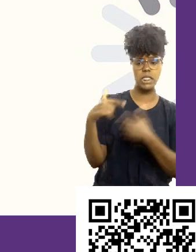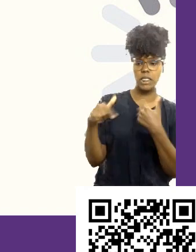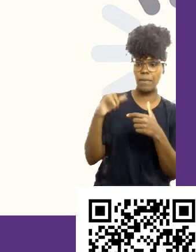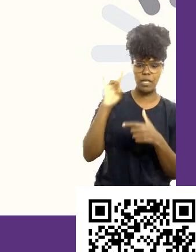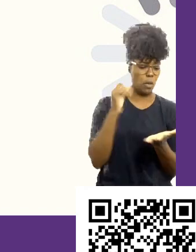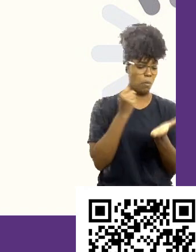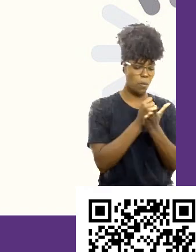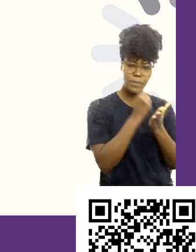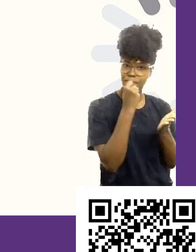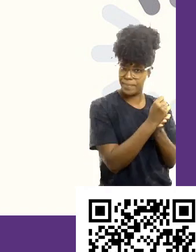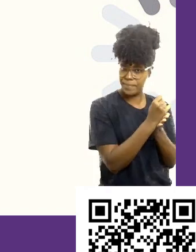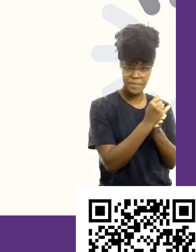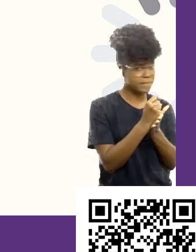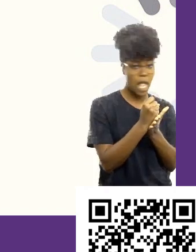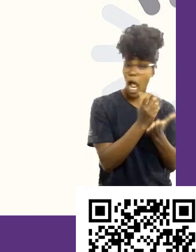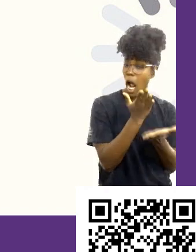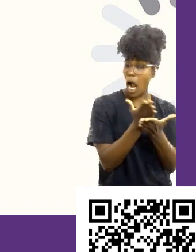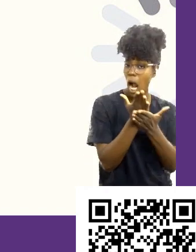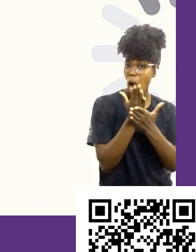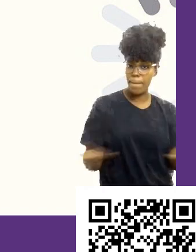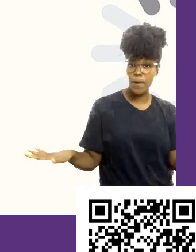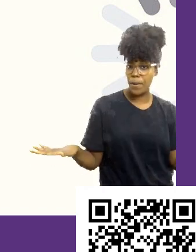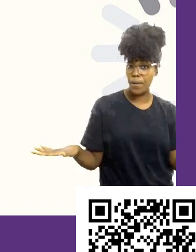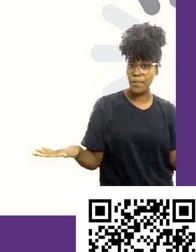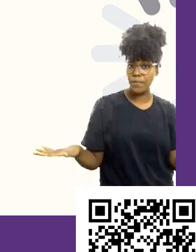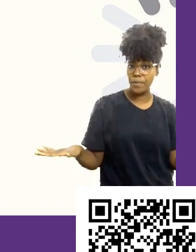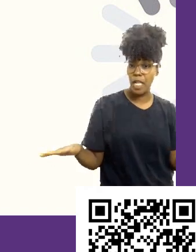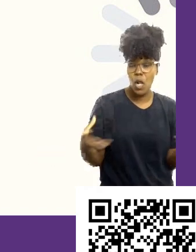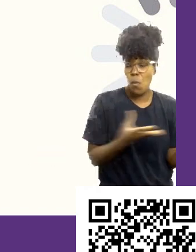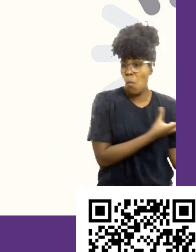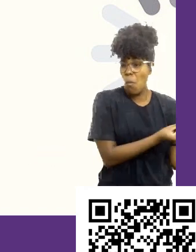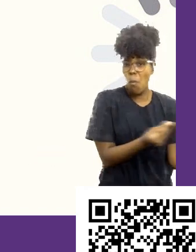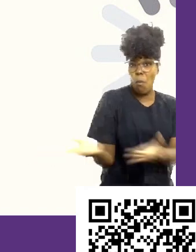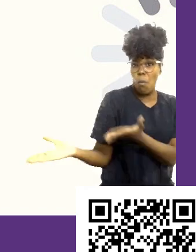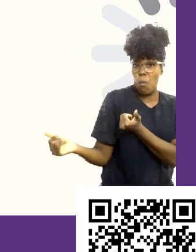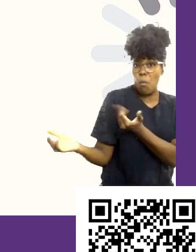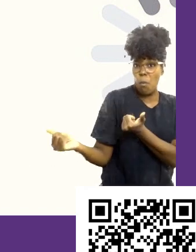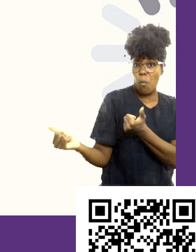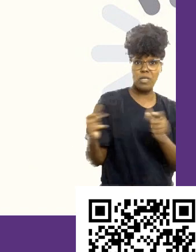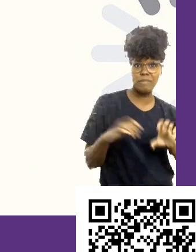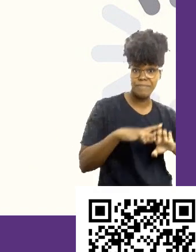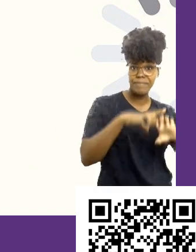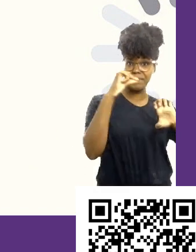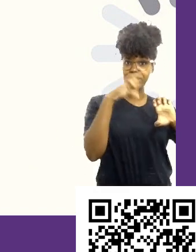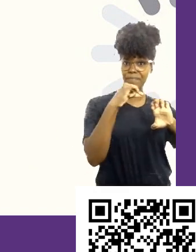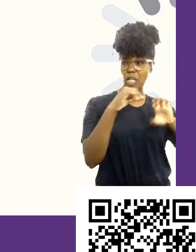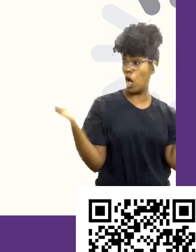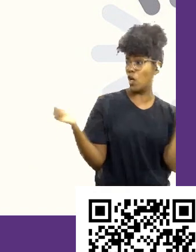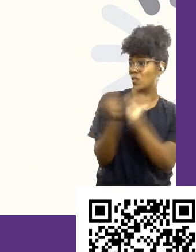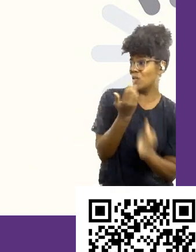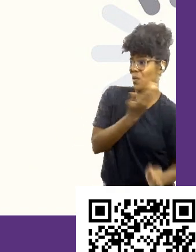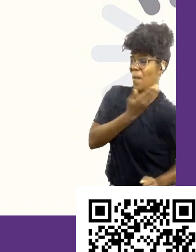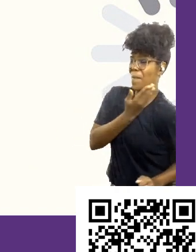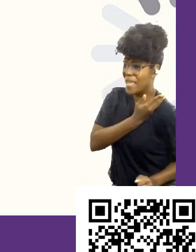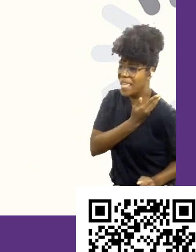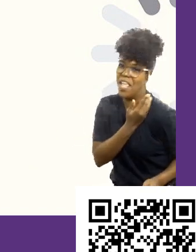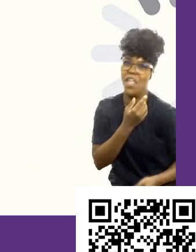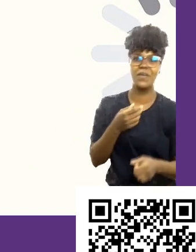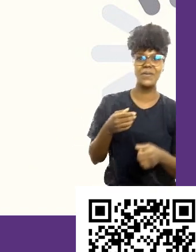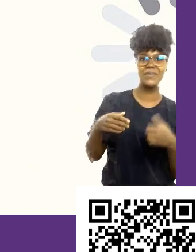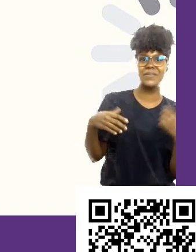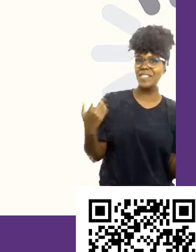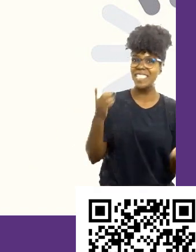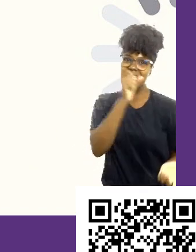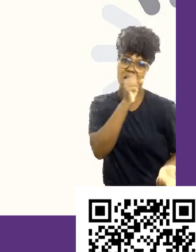Gente, isso acabou, porque tem muito jovem empreendendo, juntando com um amigo para fazer um bico no final de semana, para fazer um